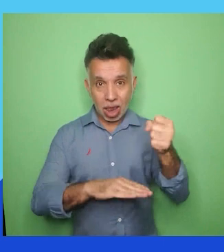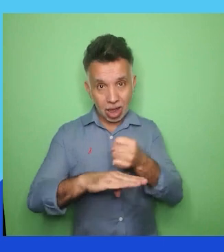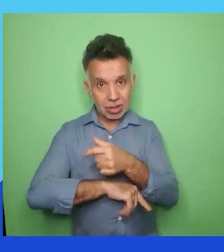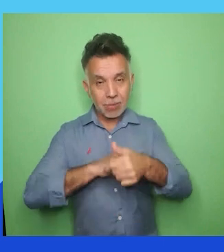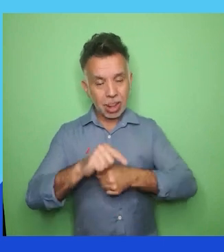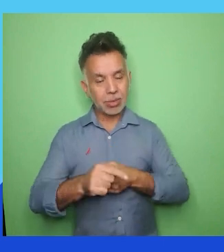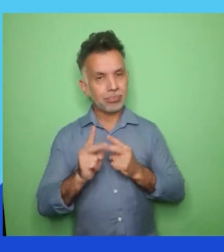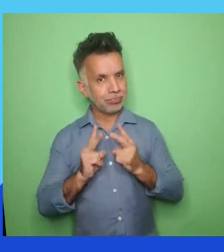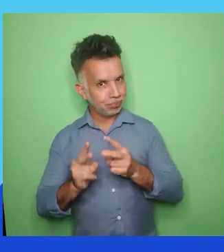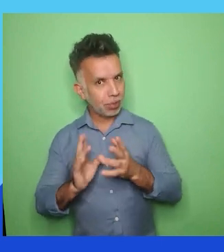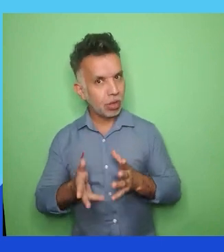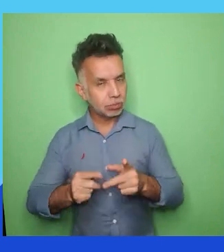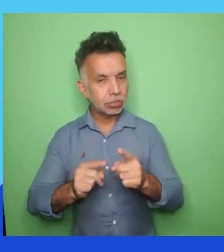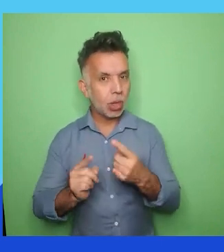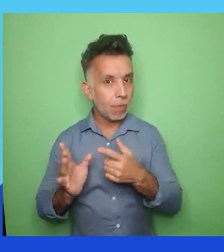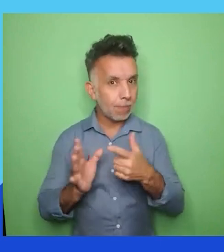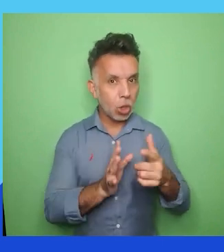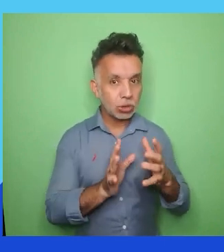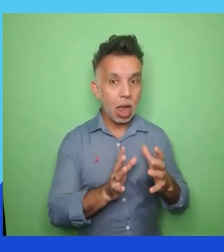temos a Kinghost.